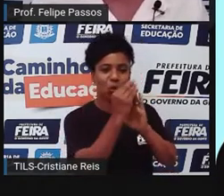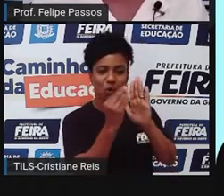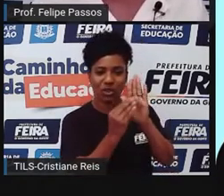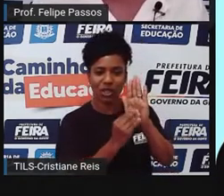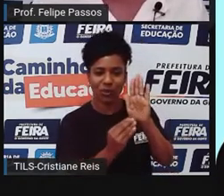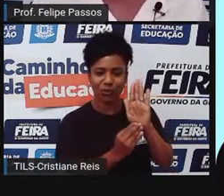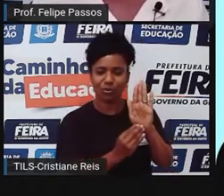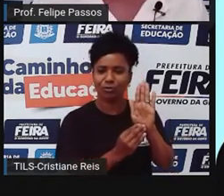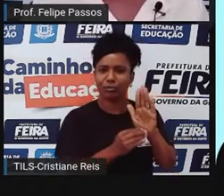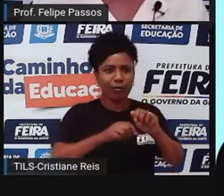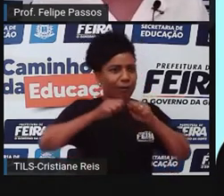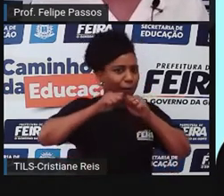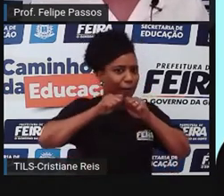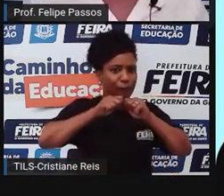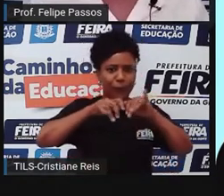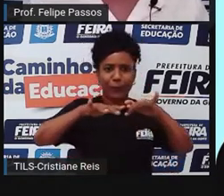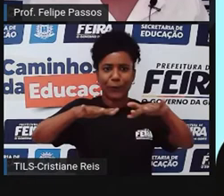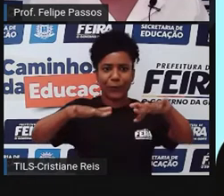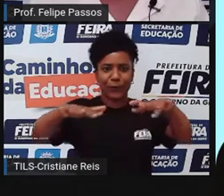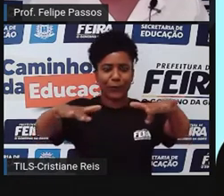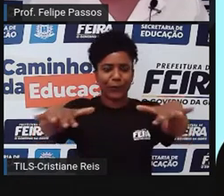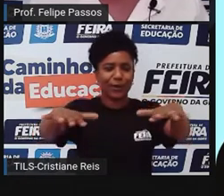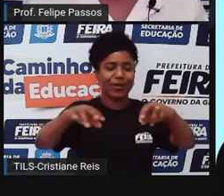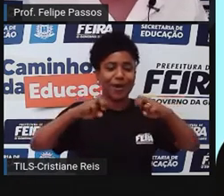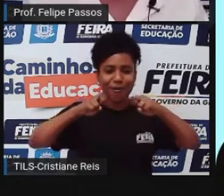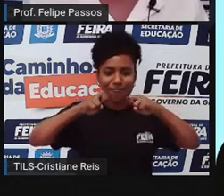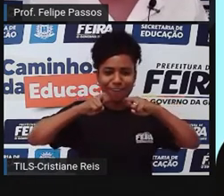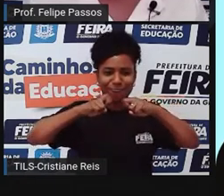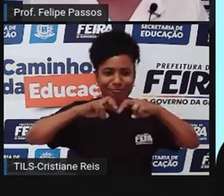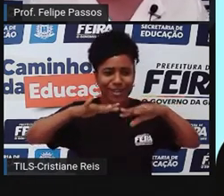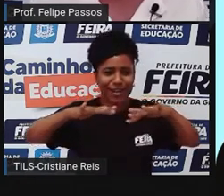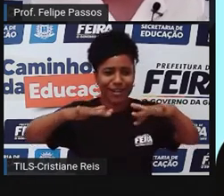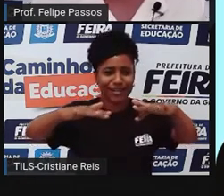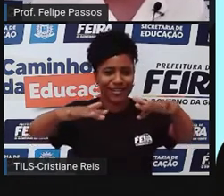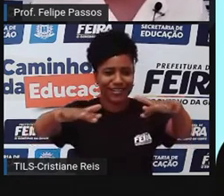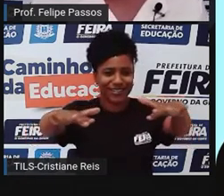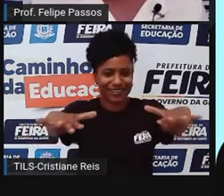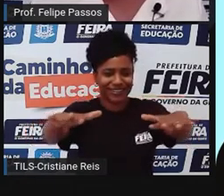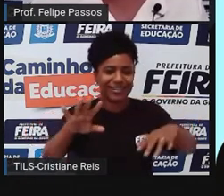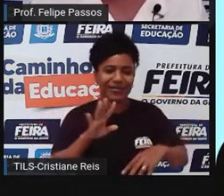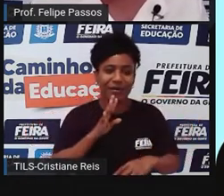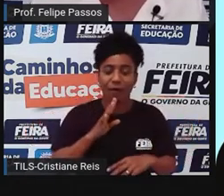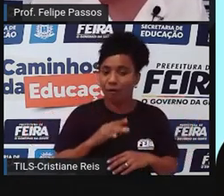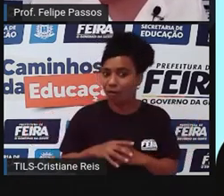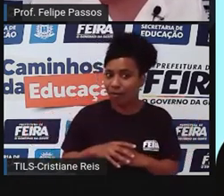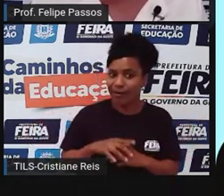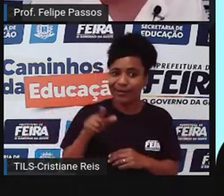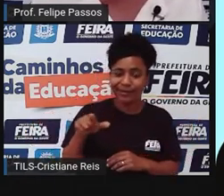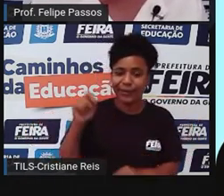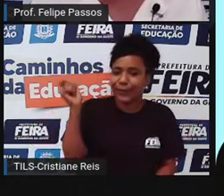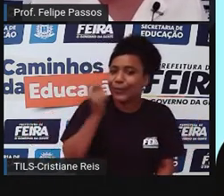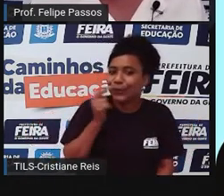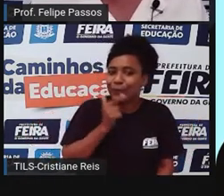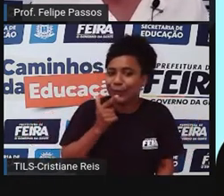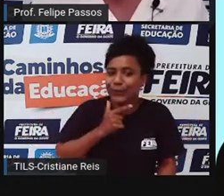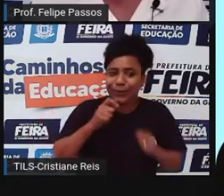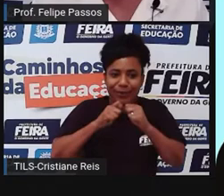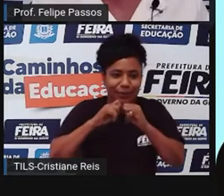Quando a gente fala assim, viralizou um meme, viralizou um vídeo. O que é que significa isso?